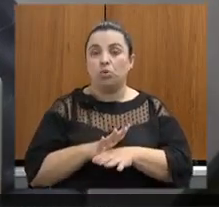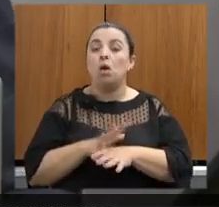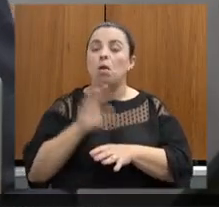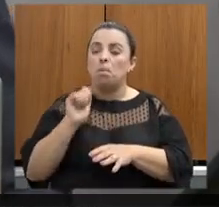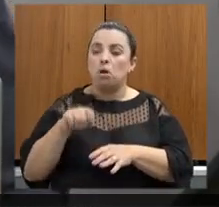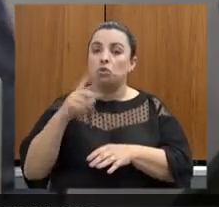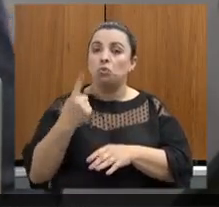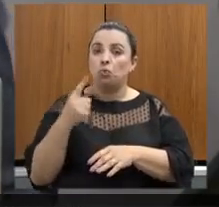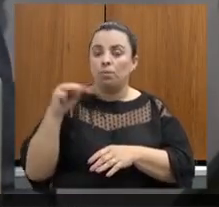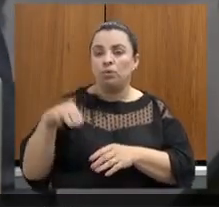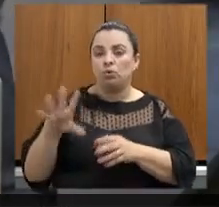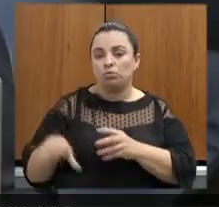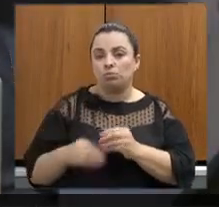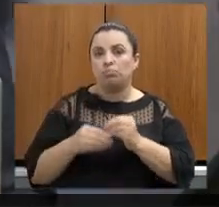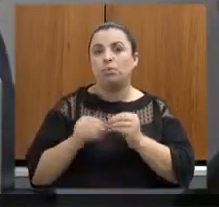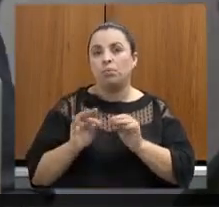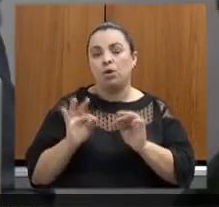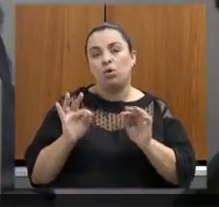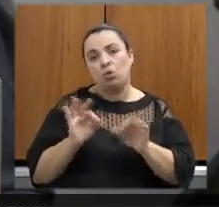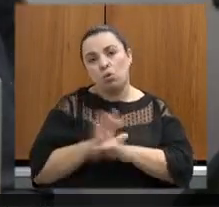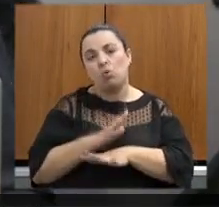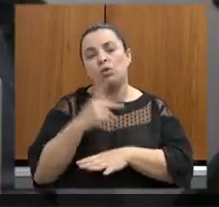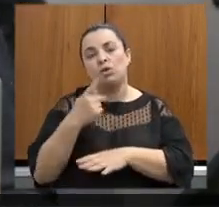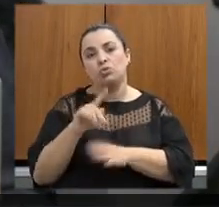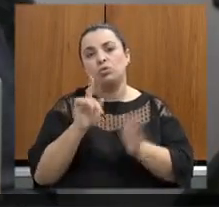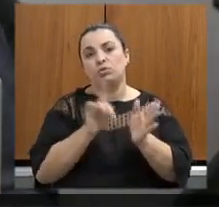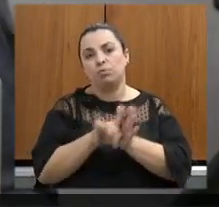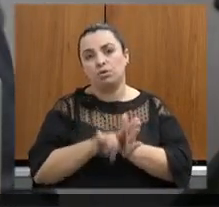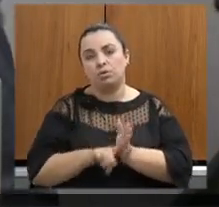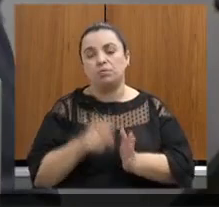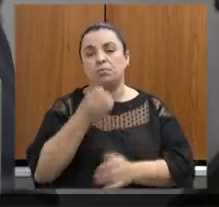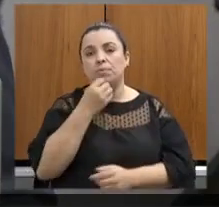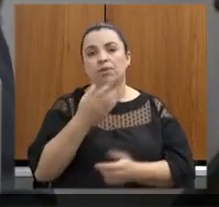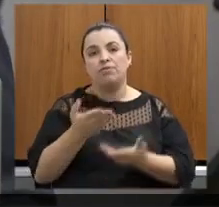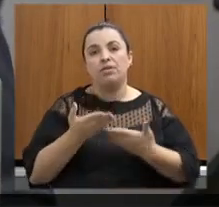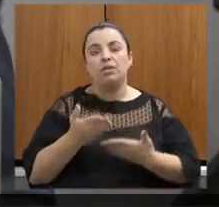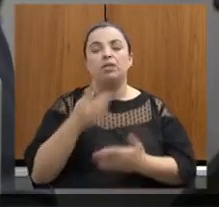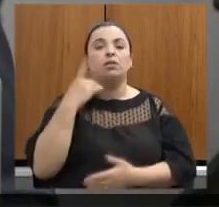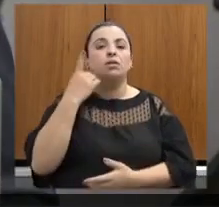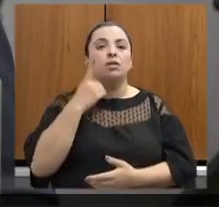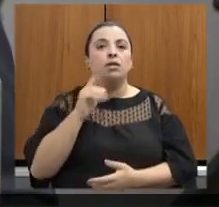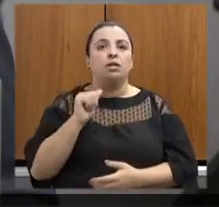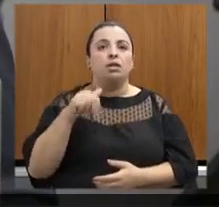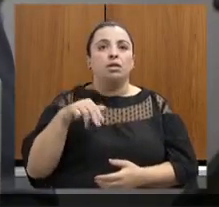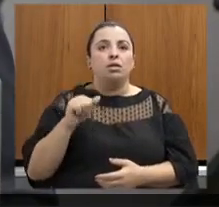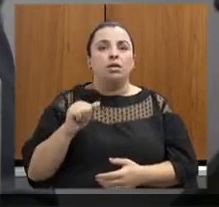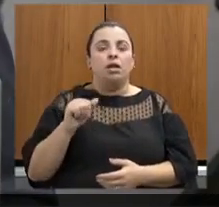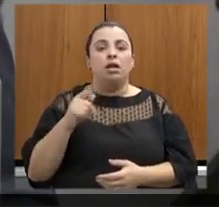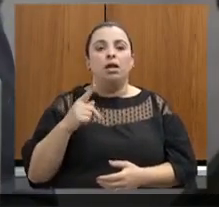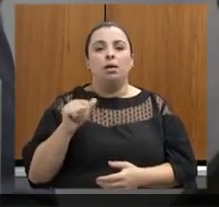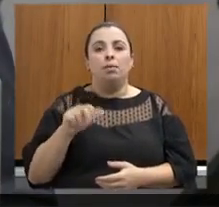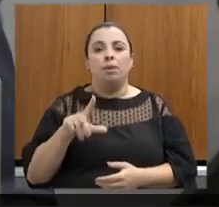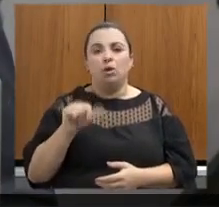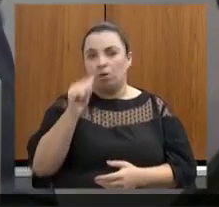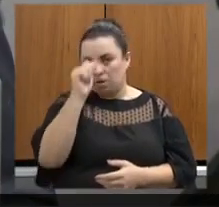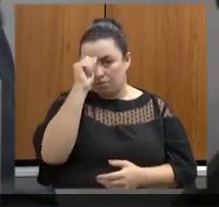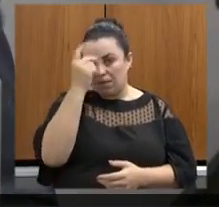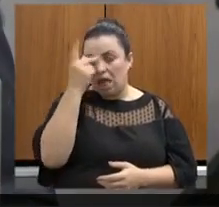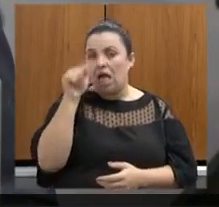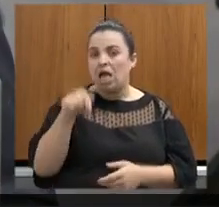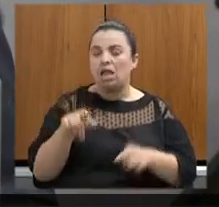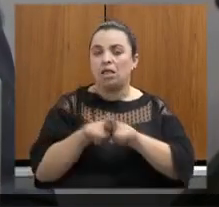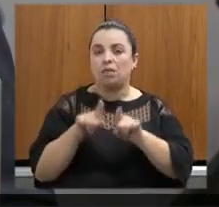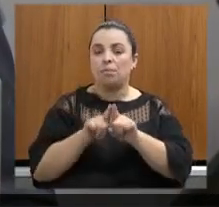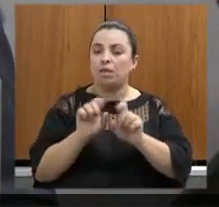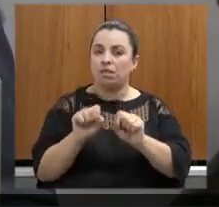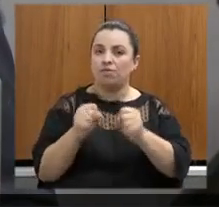minuto para concluir se for necessário as suas colocações seja muito bem vinda deputada Ana Paula é uma grande defensora também do